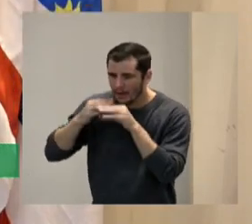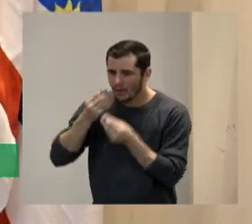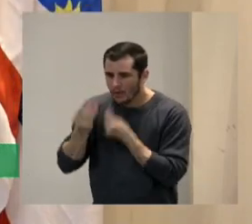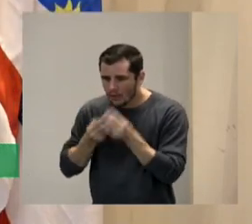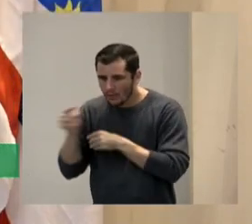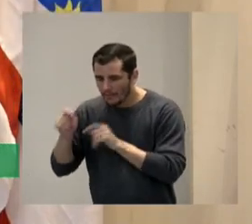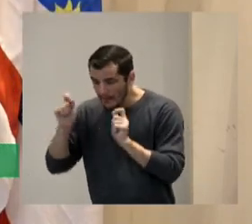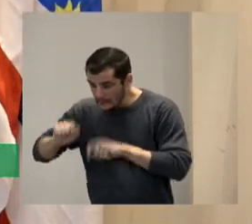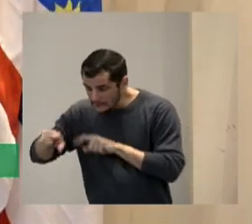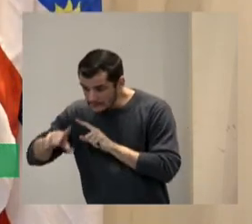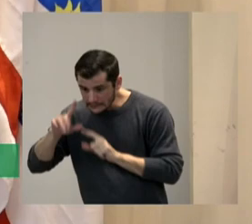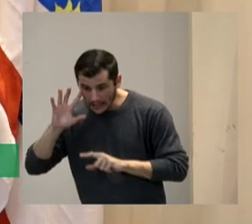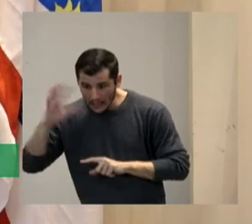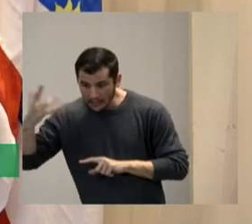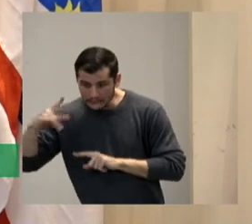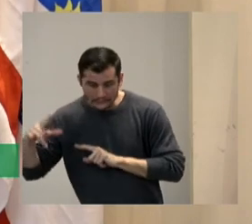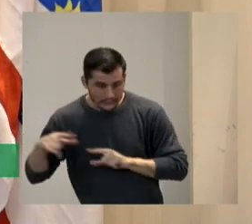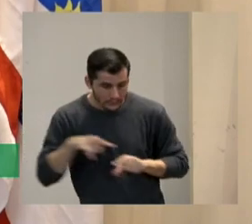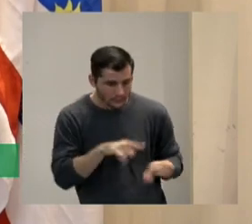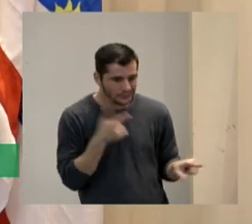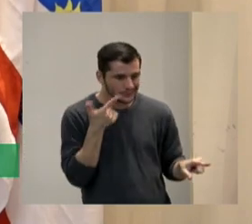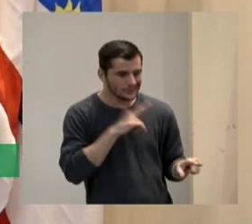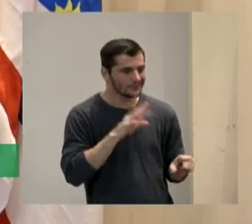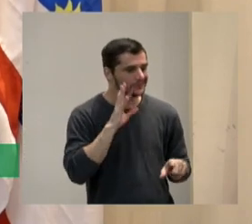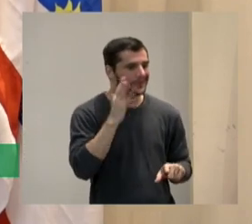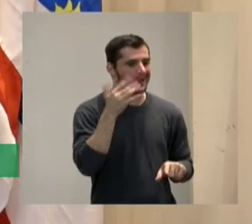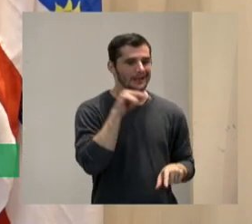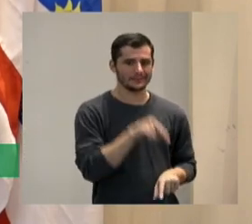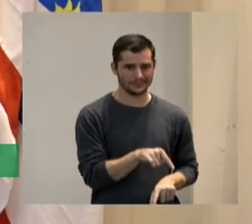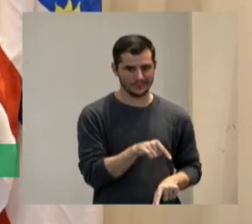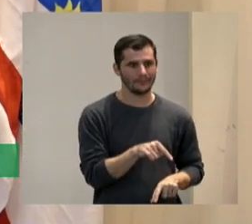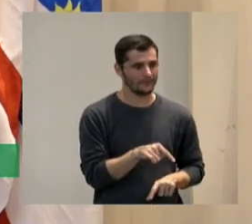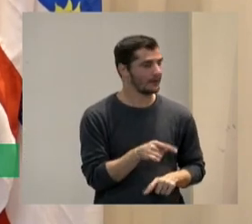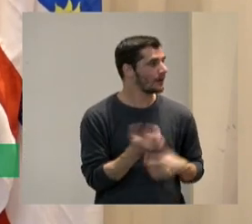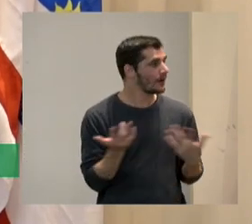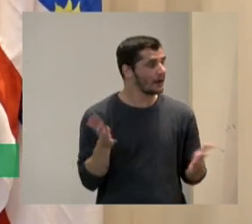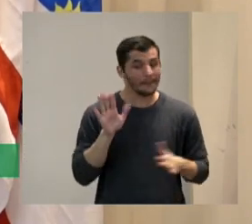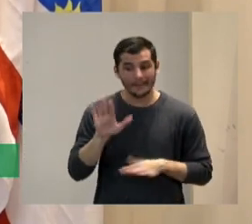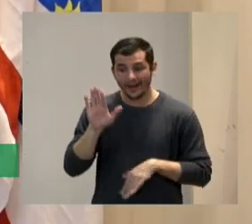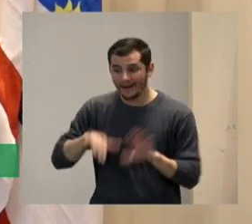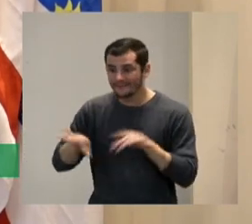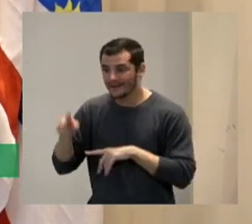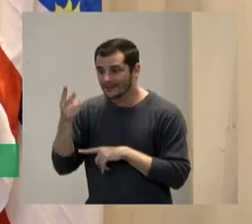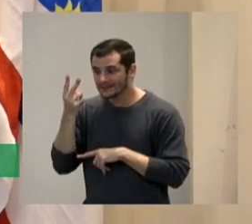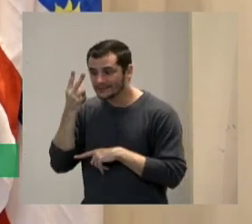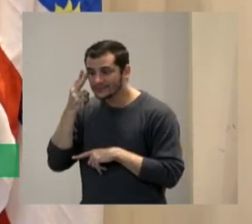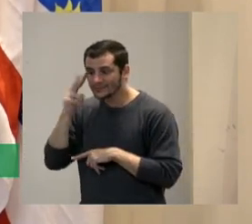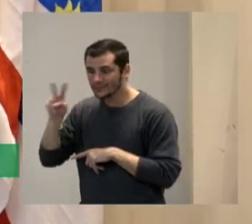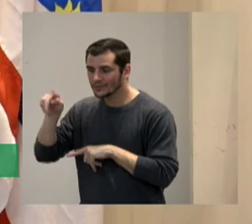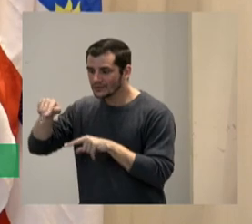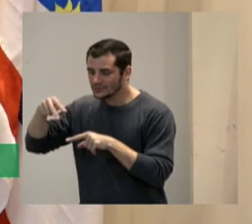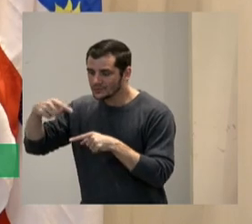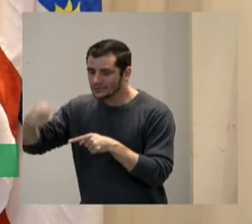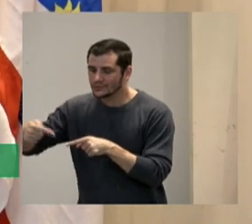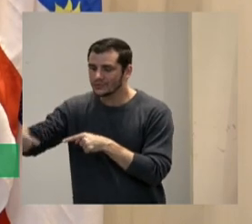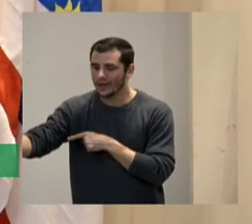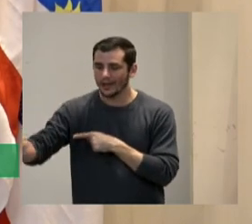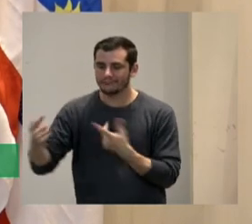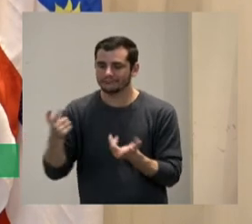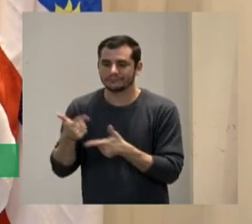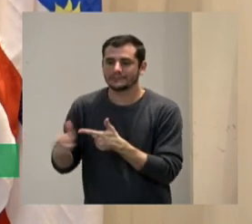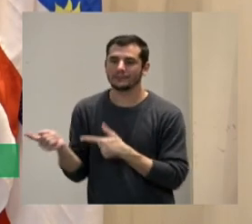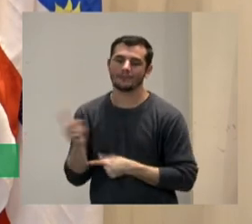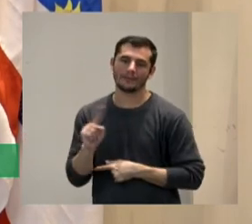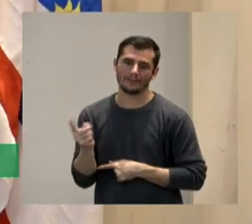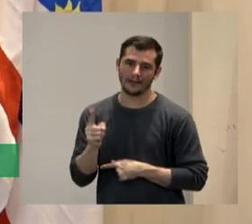apega se apega melhor a dados não sei e consegue resolver só que daí você falta dois dias mas esses dois dias eu não tive problema